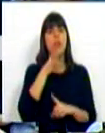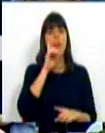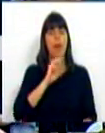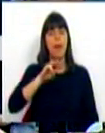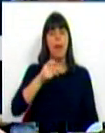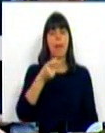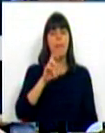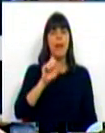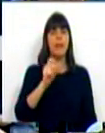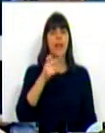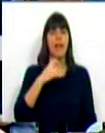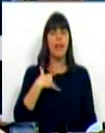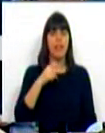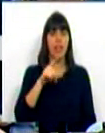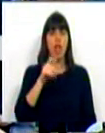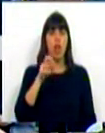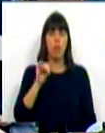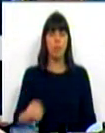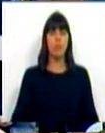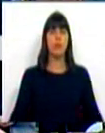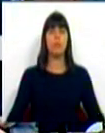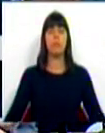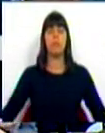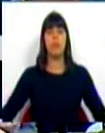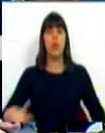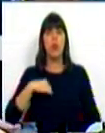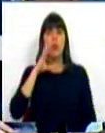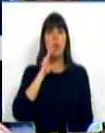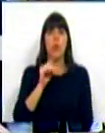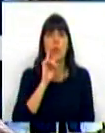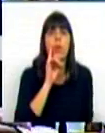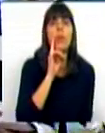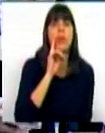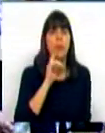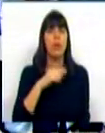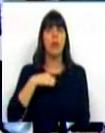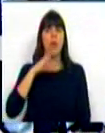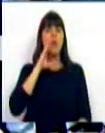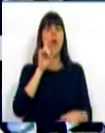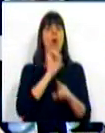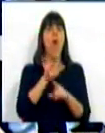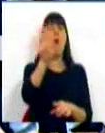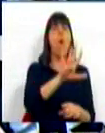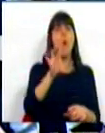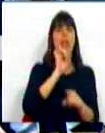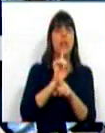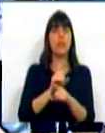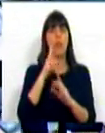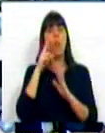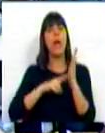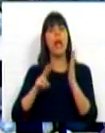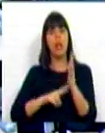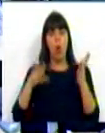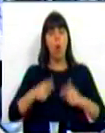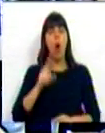Margarida Balcer Lopes, eu não sei aonde é que esteve, sinceramente, nem que orçamento é que leu.